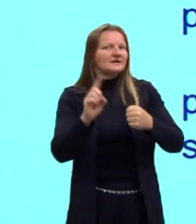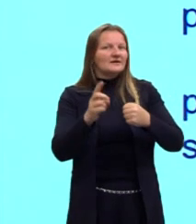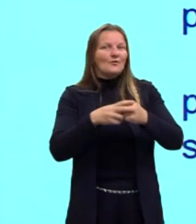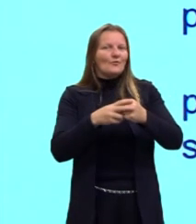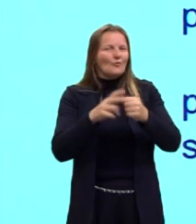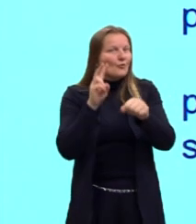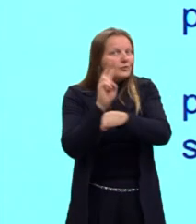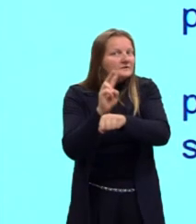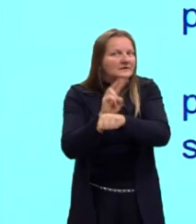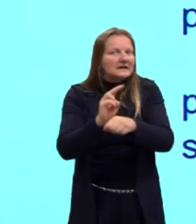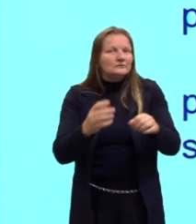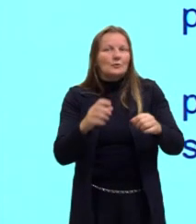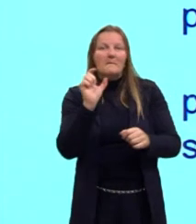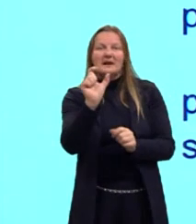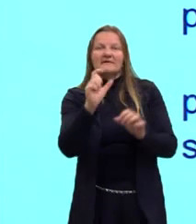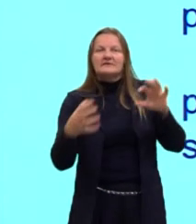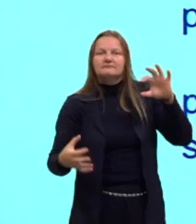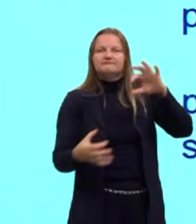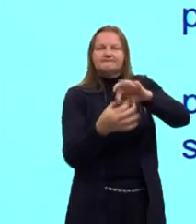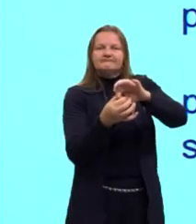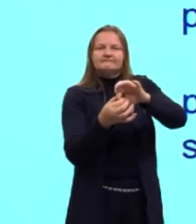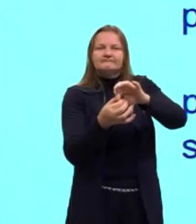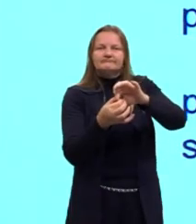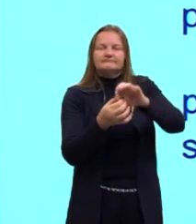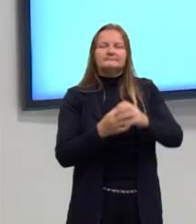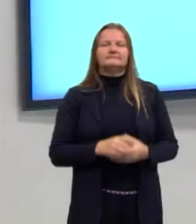Ele é uma palavra de ligação. Ele é uma linking word.